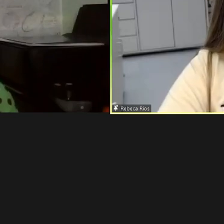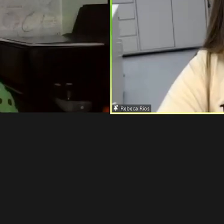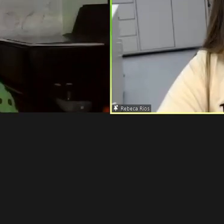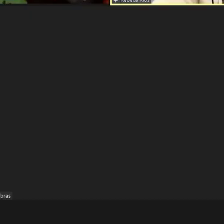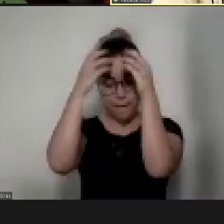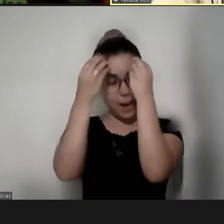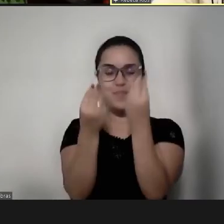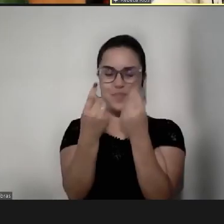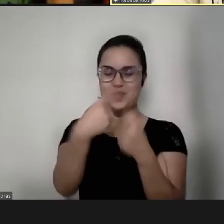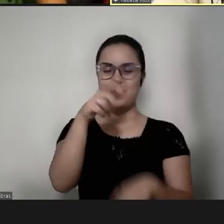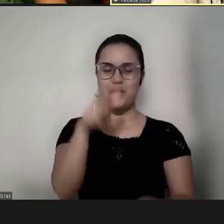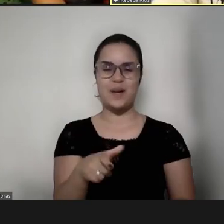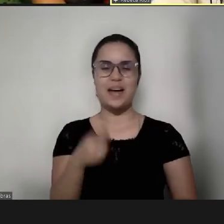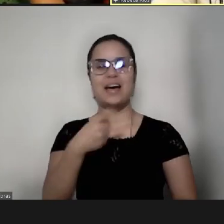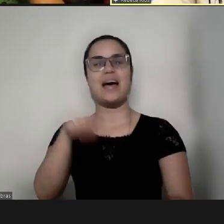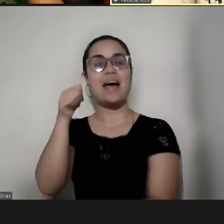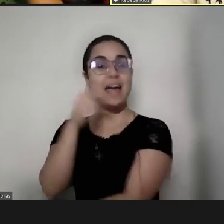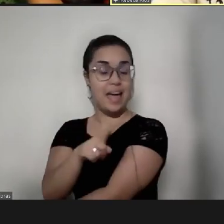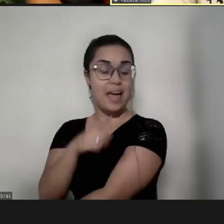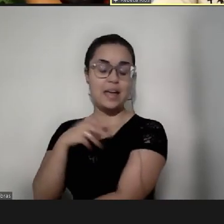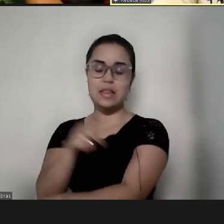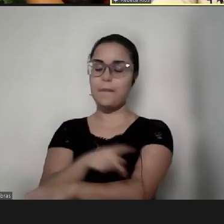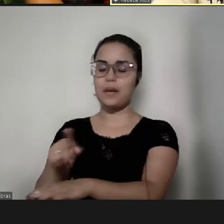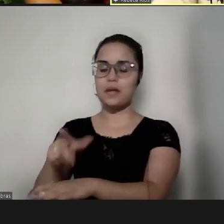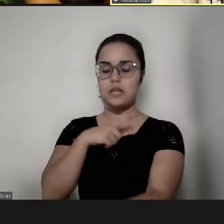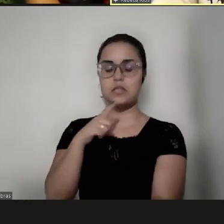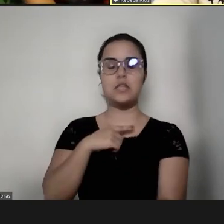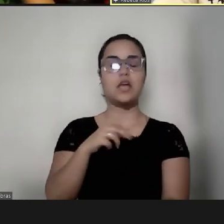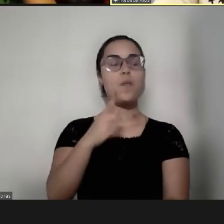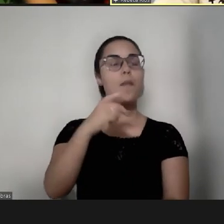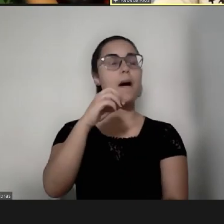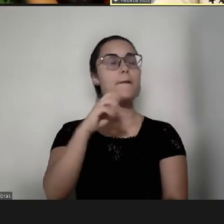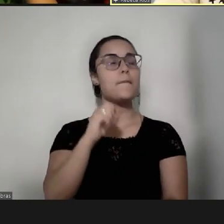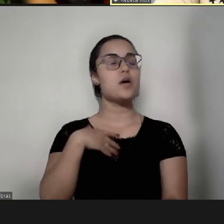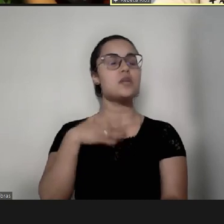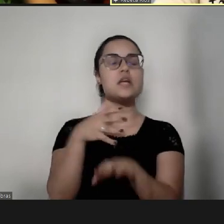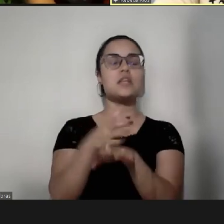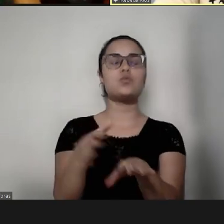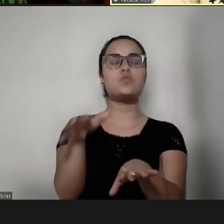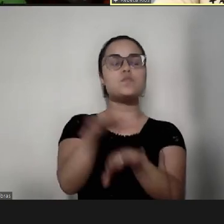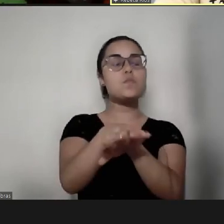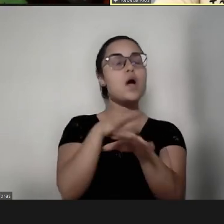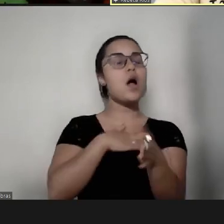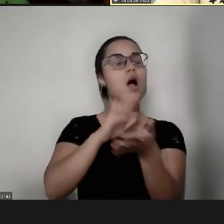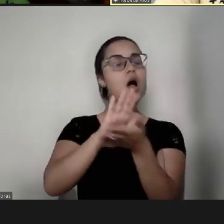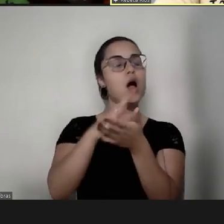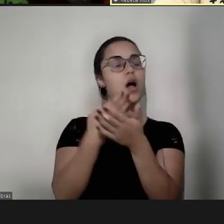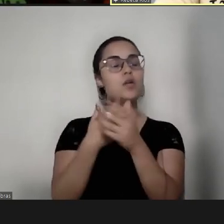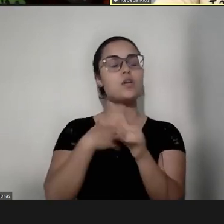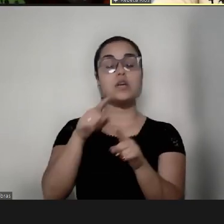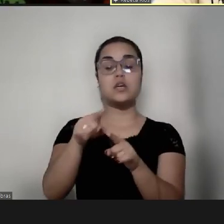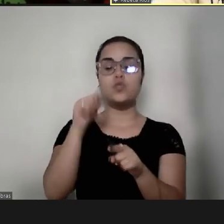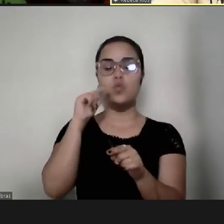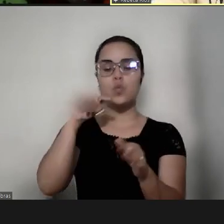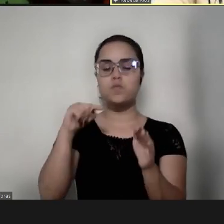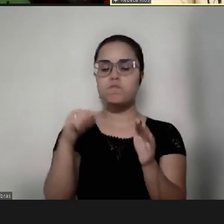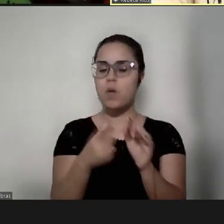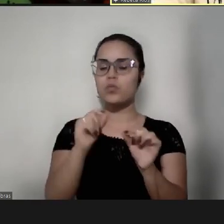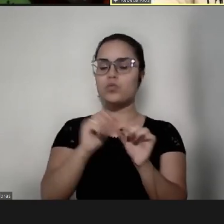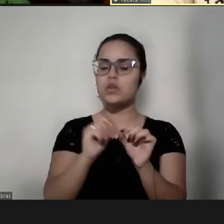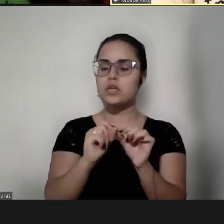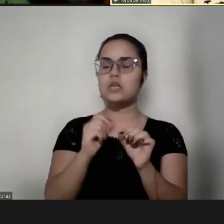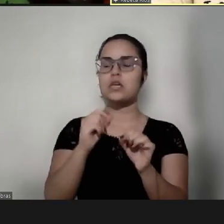Ela é pedagoga e tem pós-graduação em educação inclusiva, com ênfase em deficiência intelectual. É